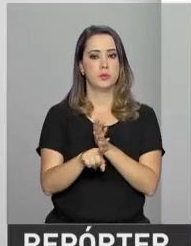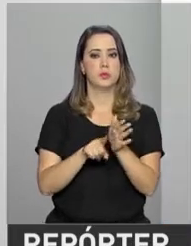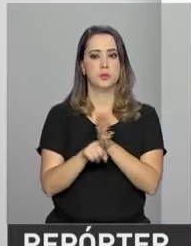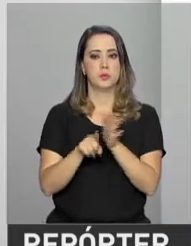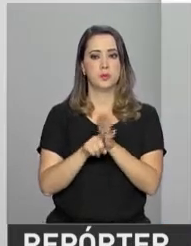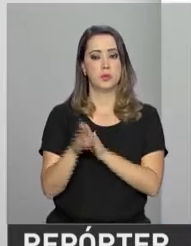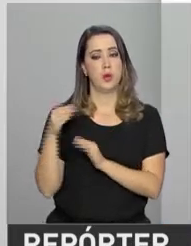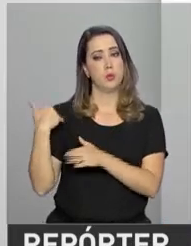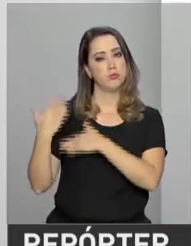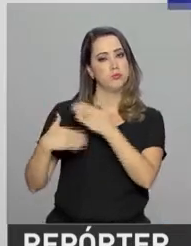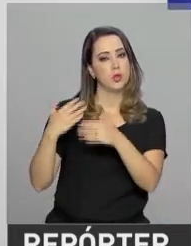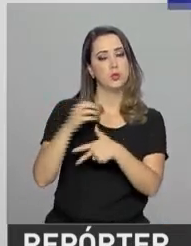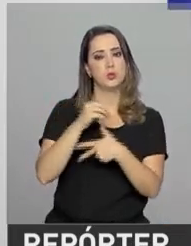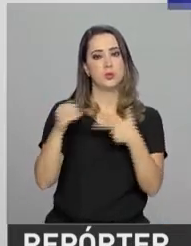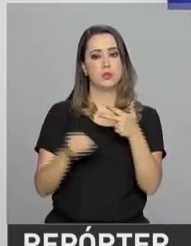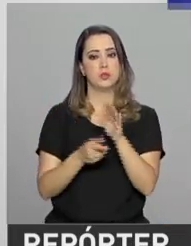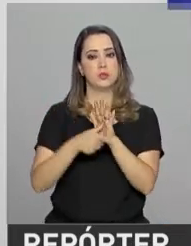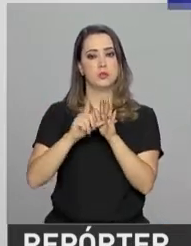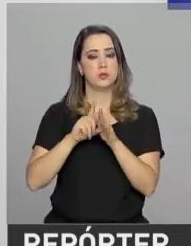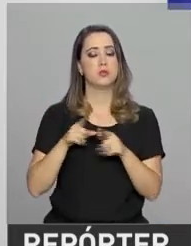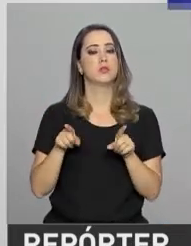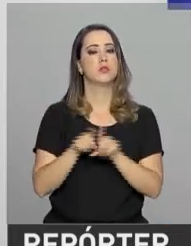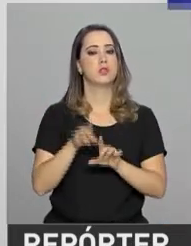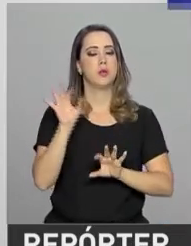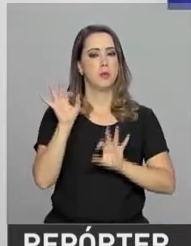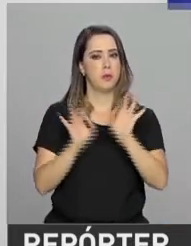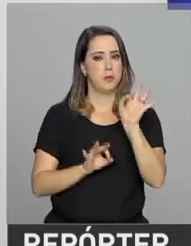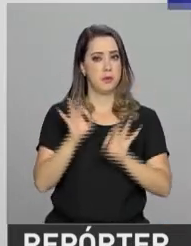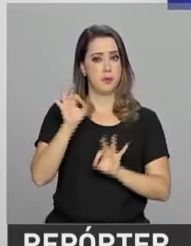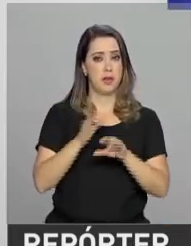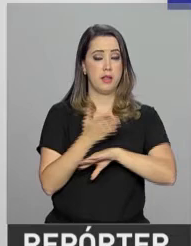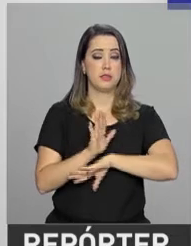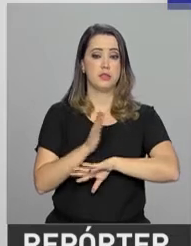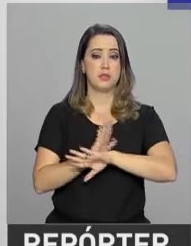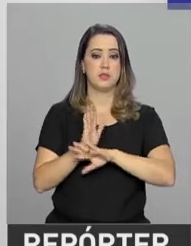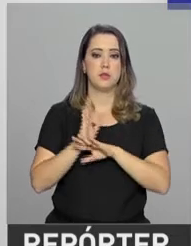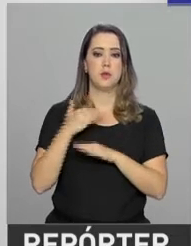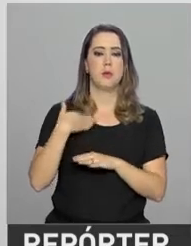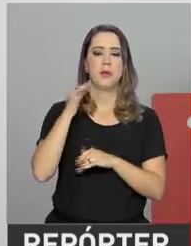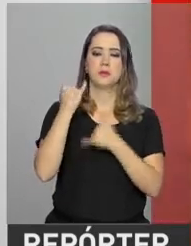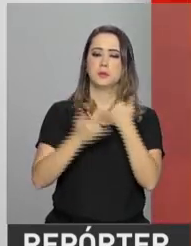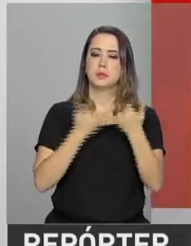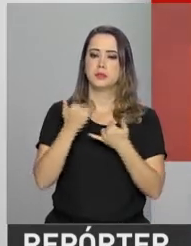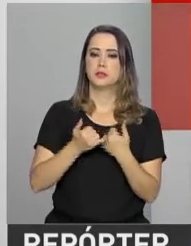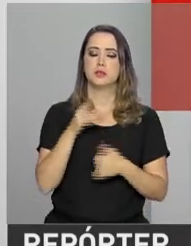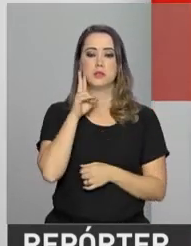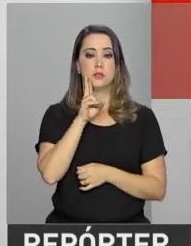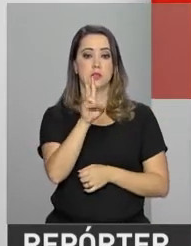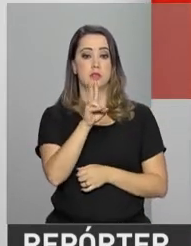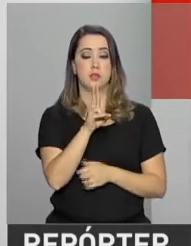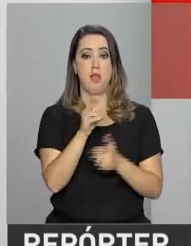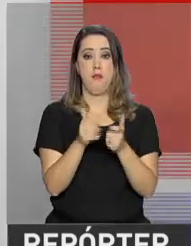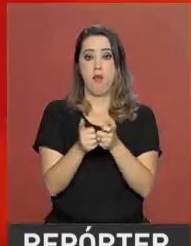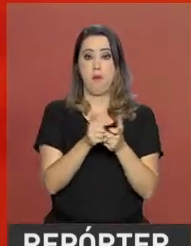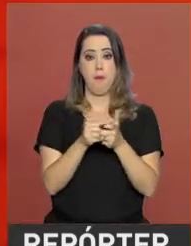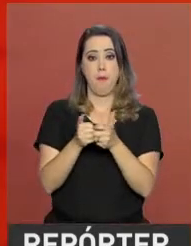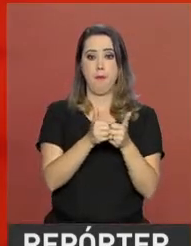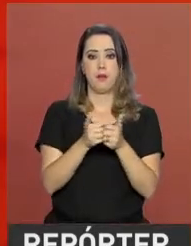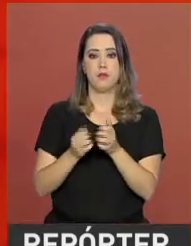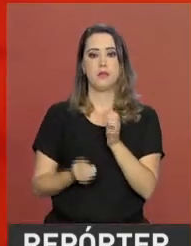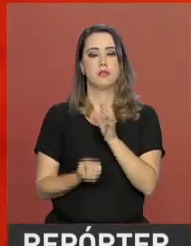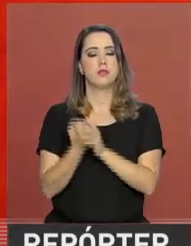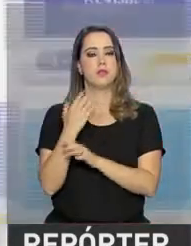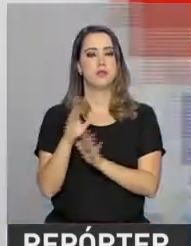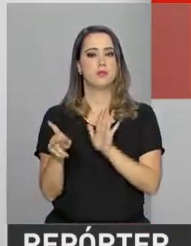das últimas edições do exame. É possível se preparar também de uma forma mais divertida. É só acessar os jogos do Geek Games e criar uma